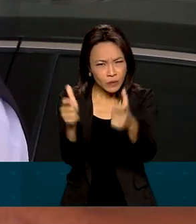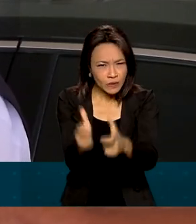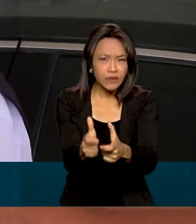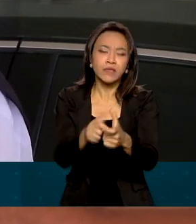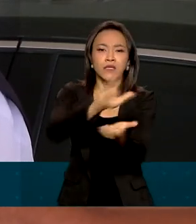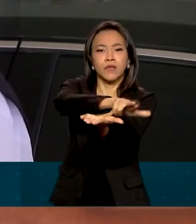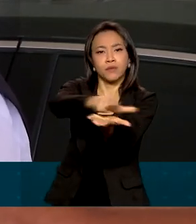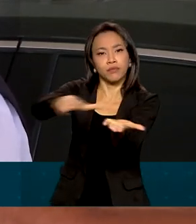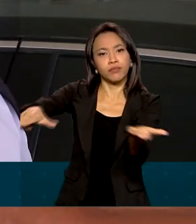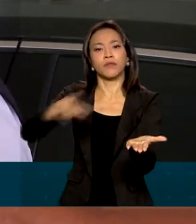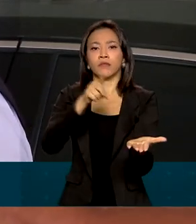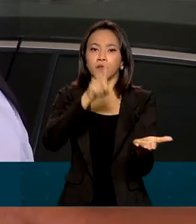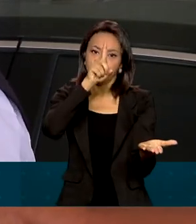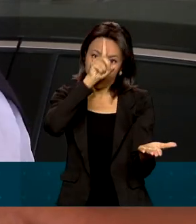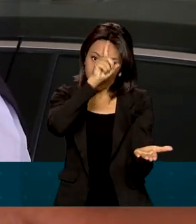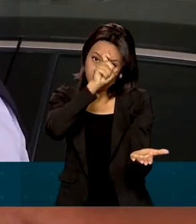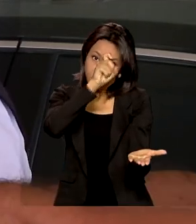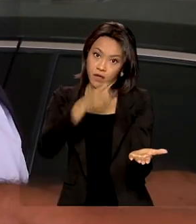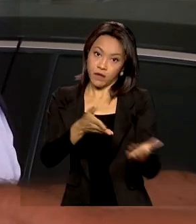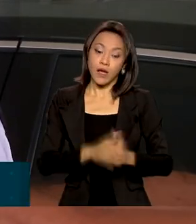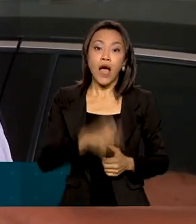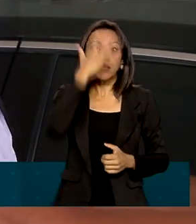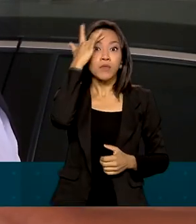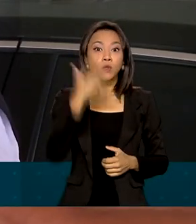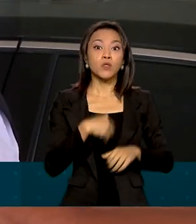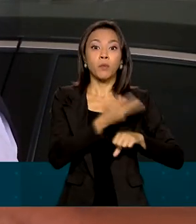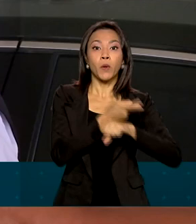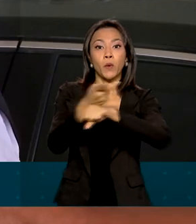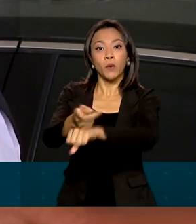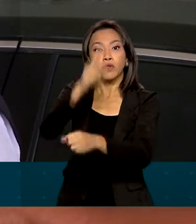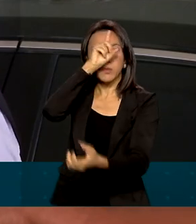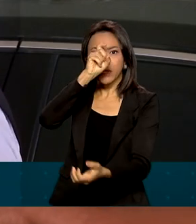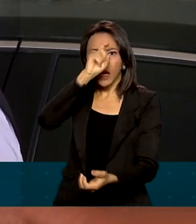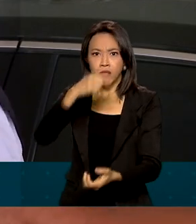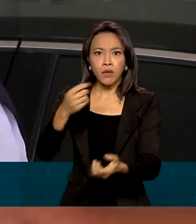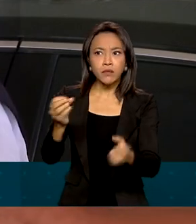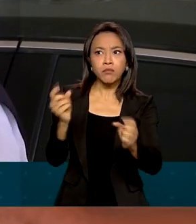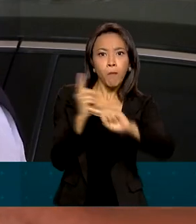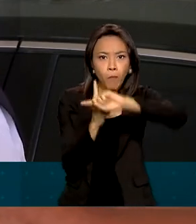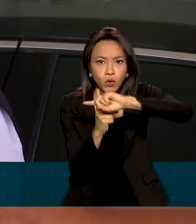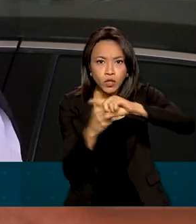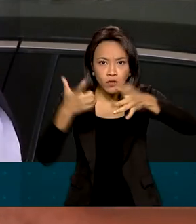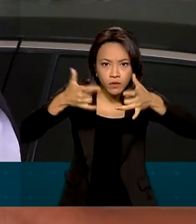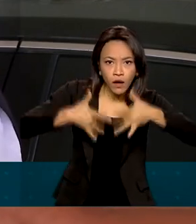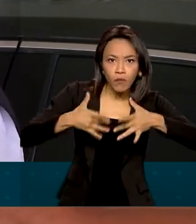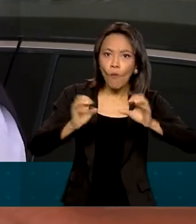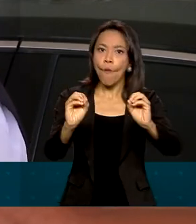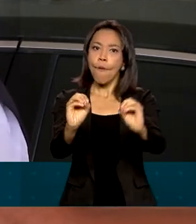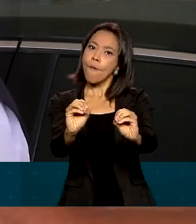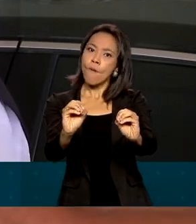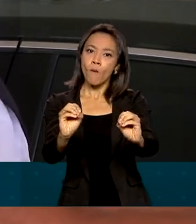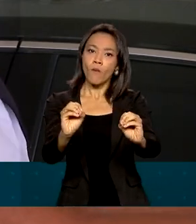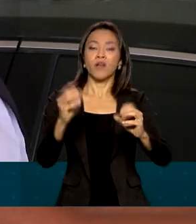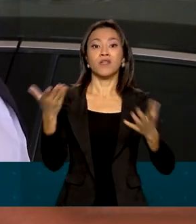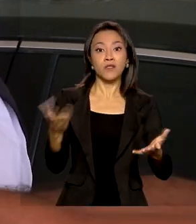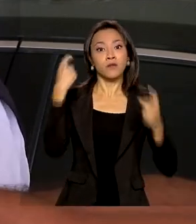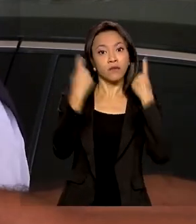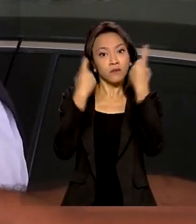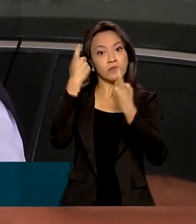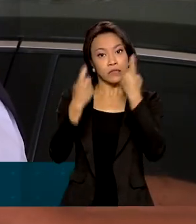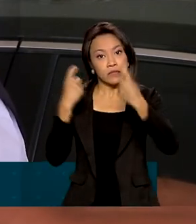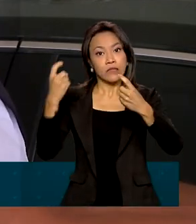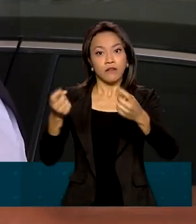de saúde. Muita gente procura a unidade de saúde e não está positivo, então aquilo pressiona as unidades de saúde. Com essa